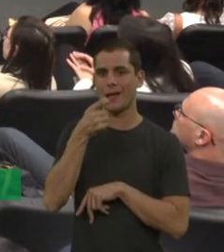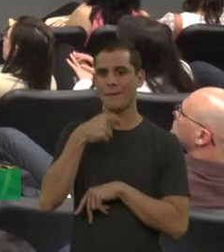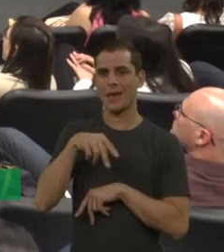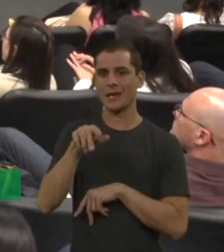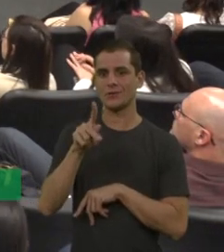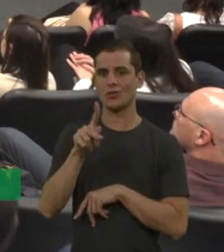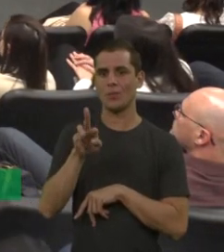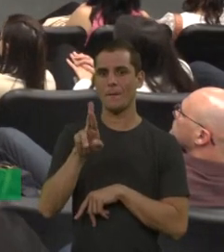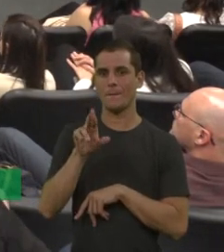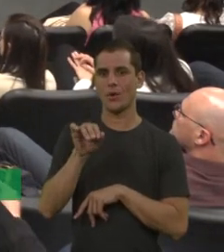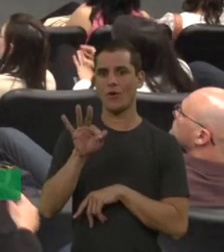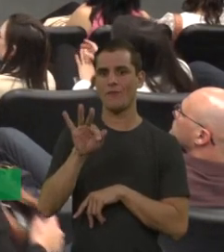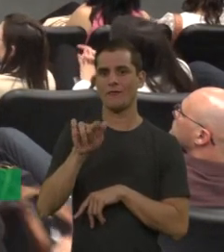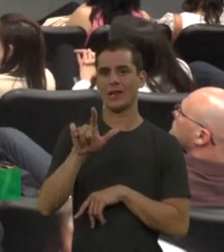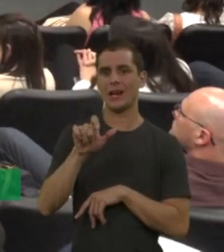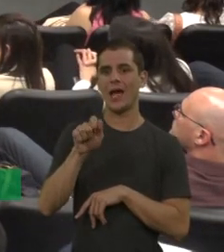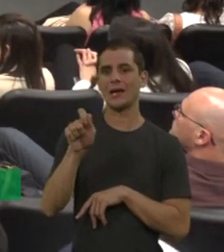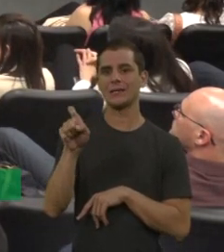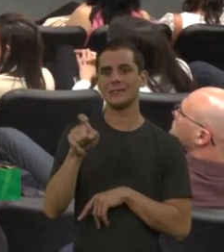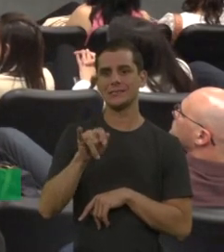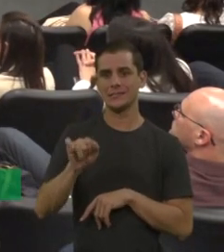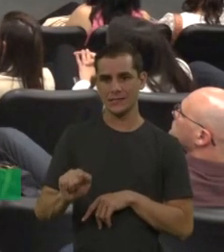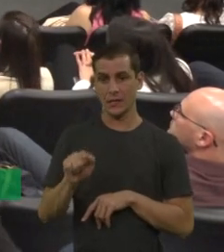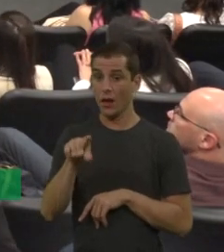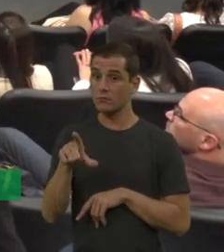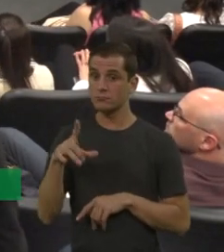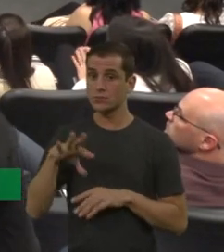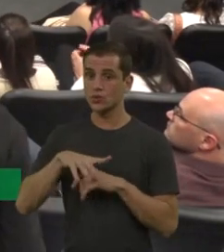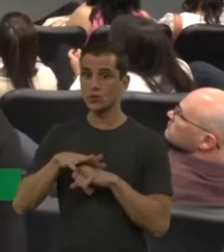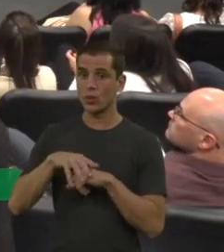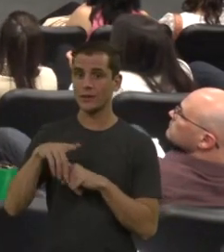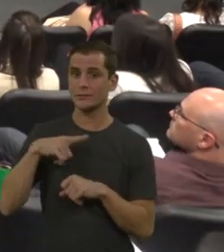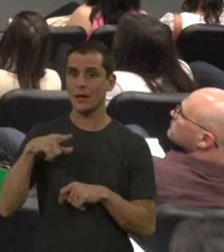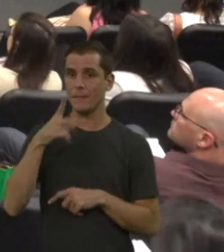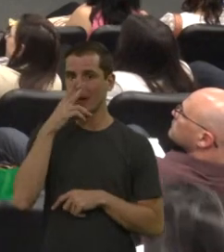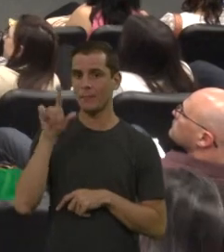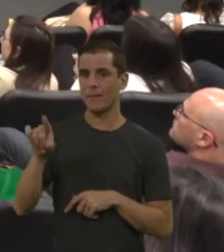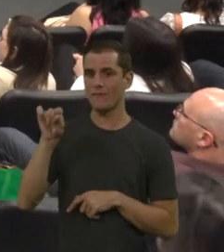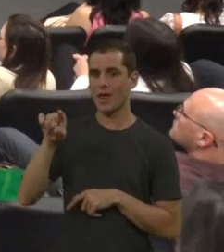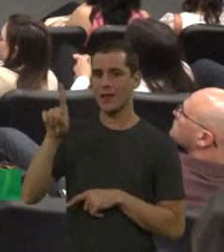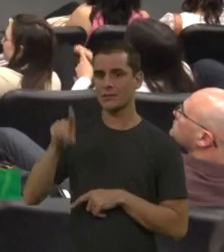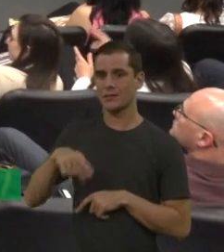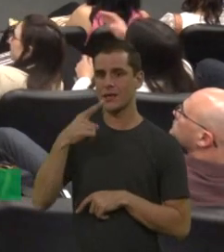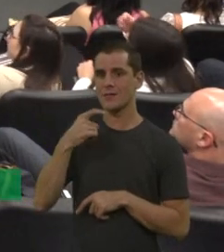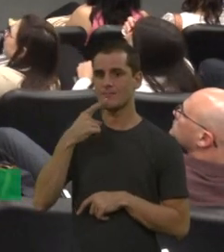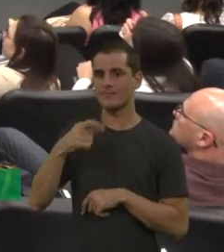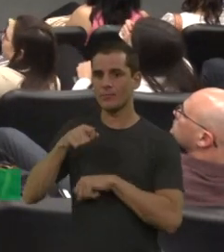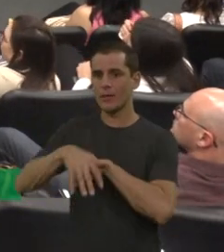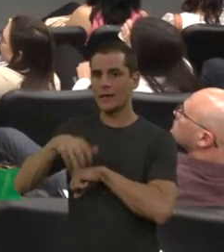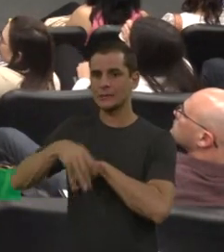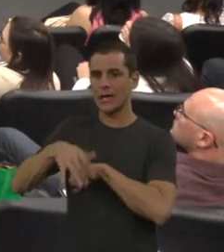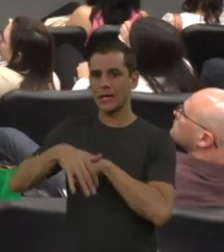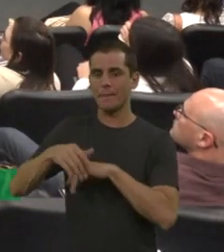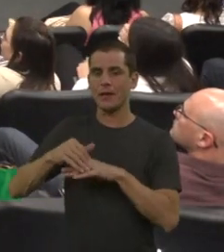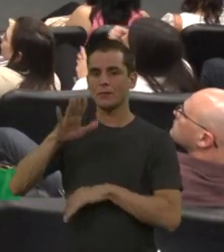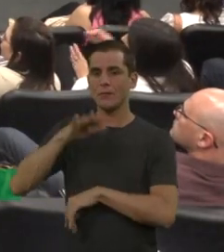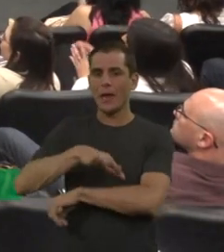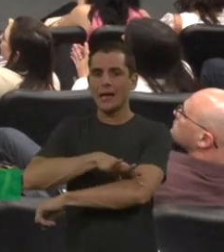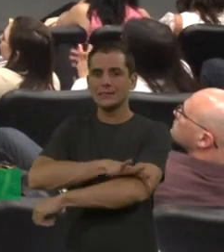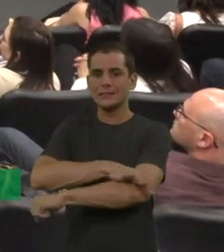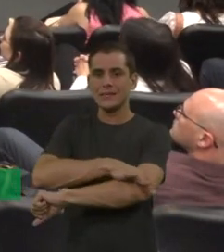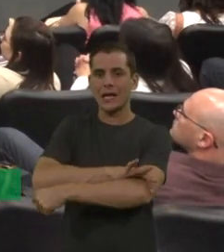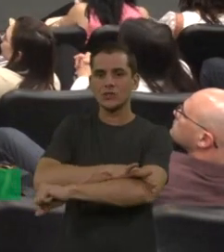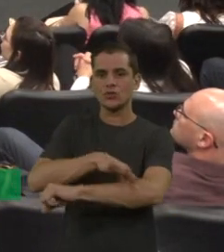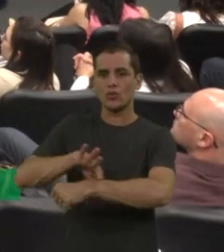porque é uma doença que tem essa preferência, não se sabe por que, tem maior sangramento em articulações, é uma característica da